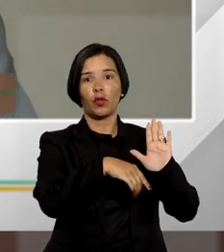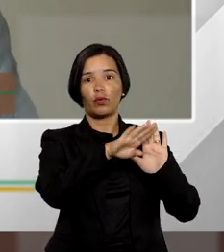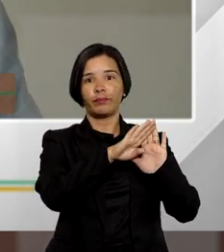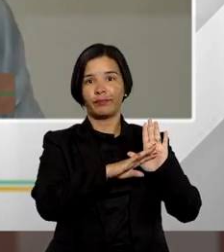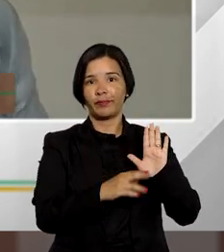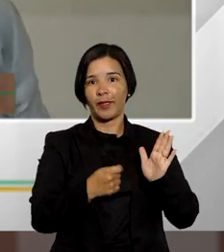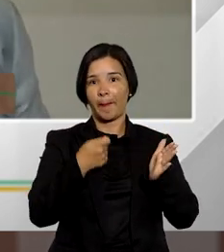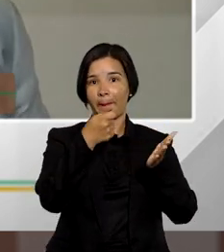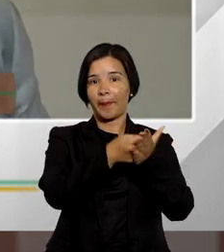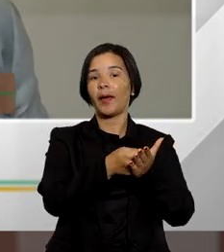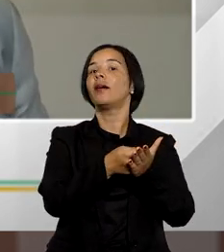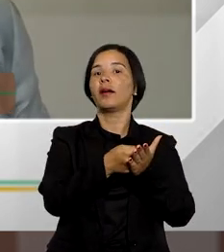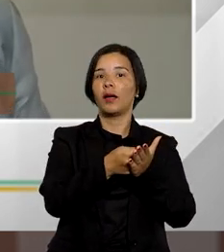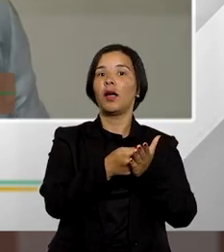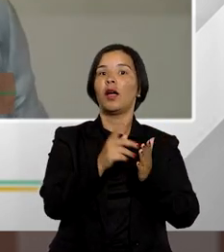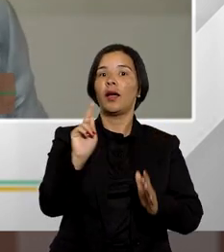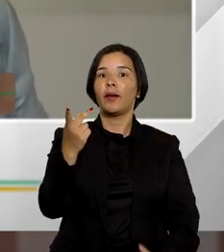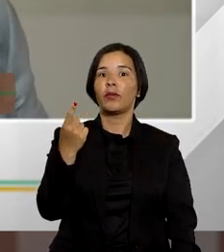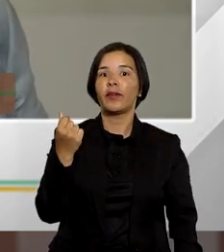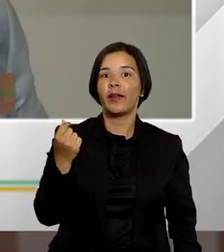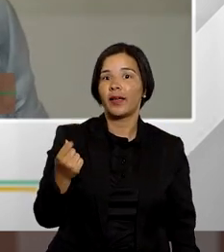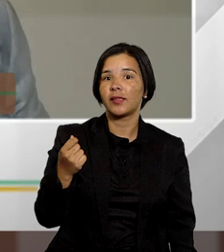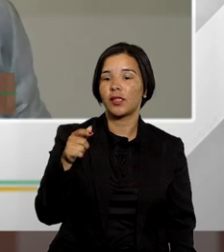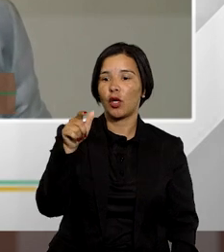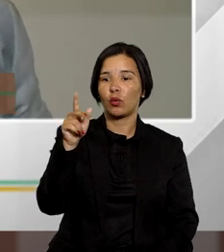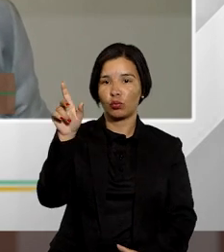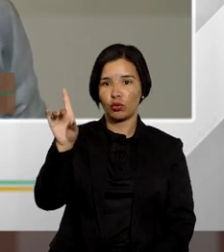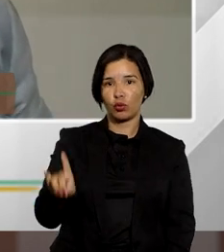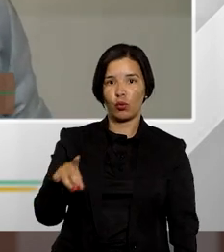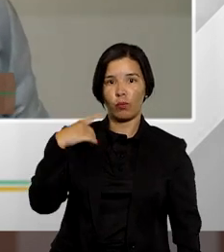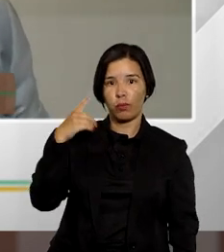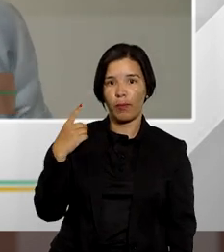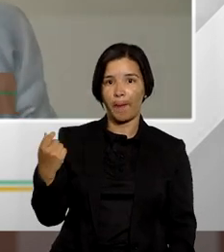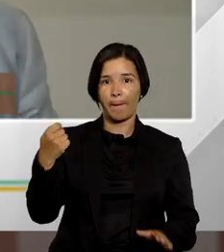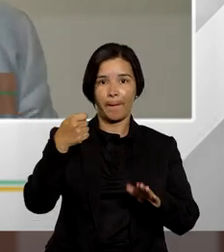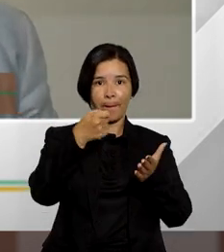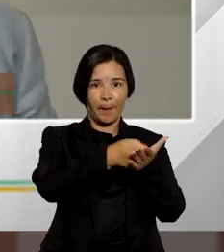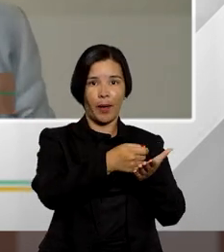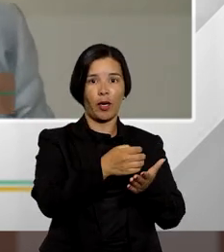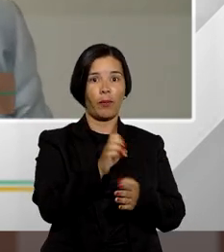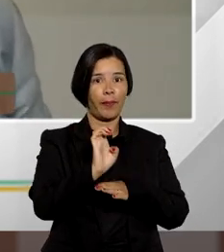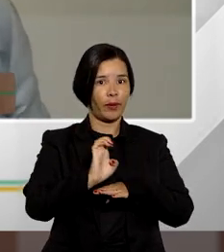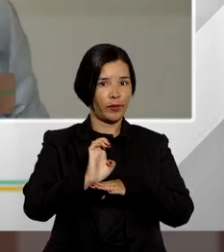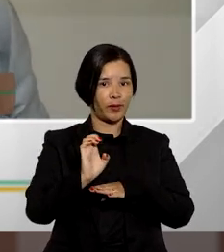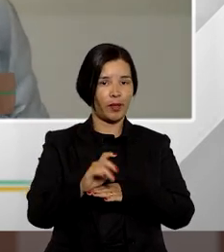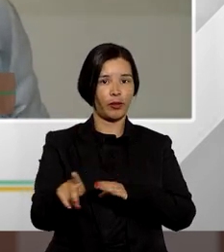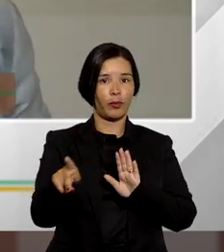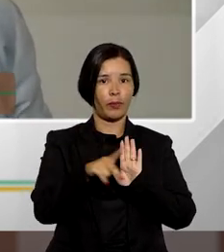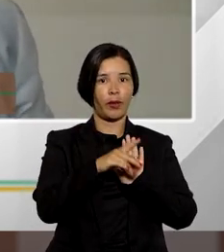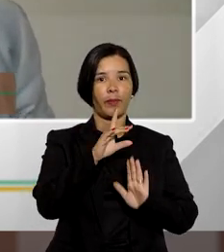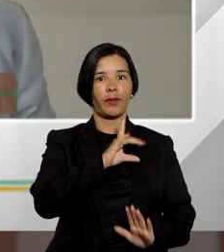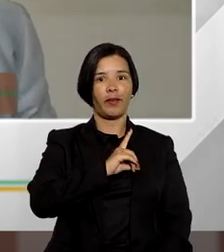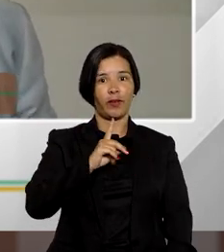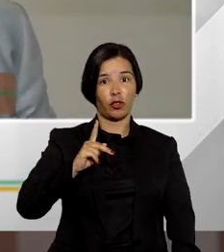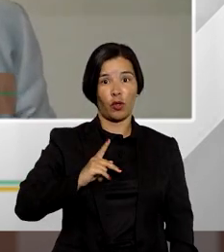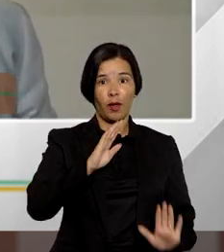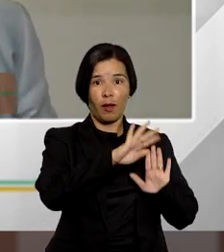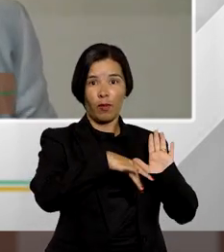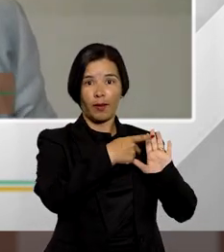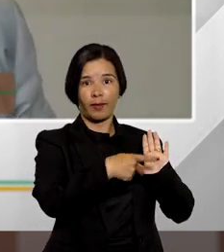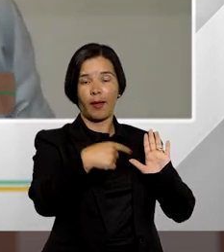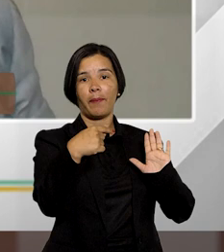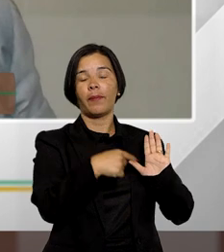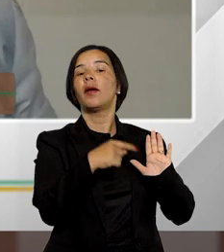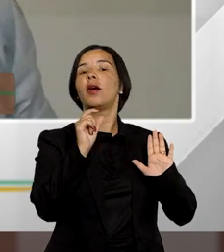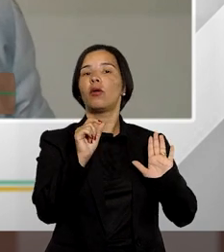de remuneração da advocacia da ativa em que esse valor é pago pelo estado através de um convênio com o Tribunal de Justiça é através de uma